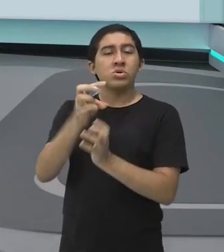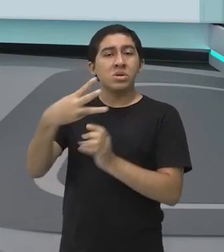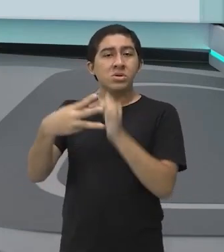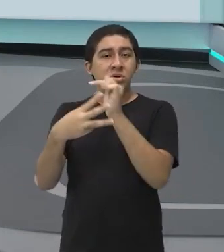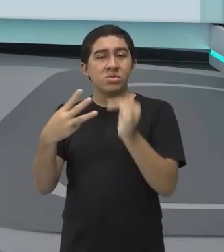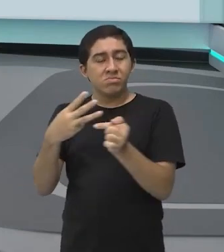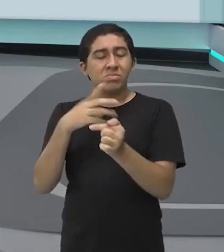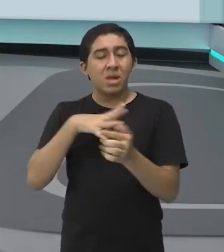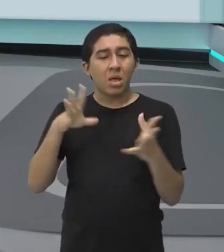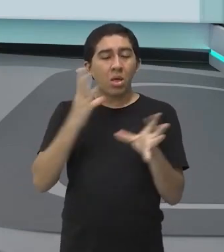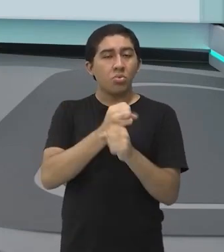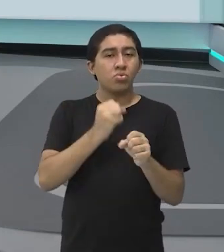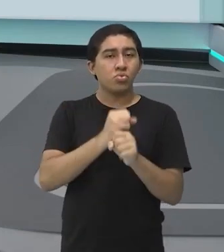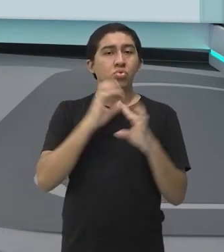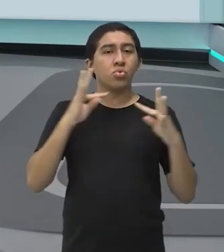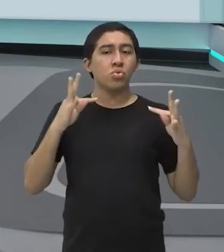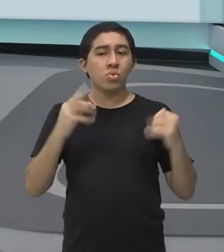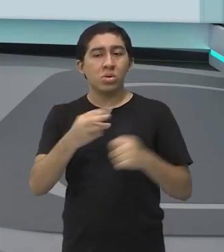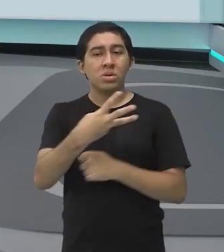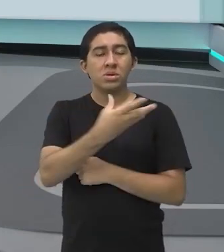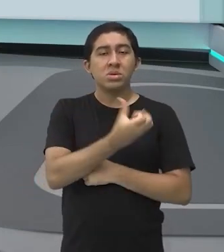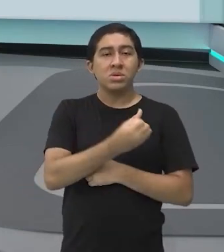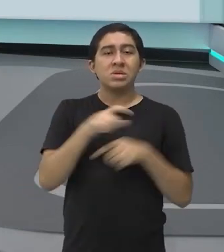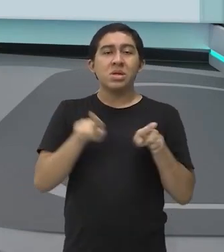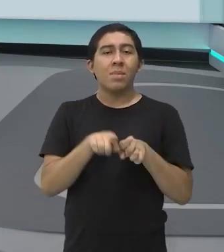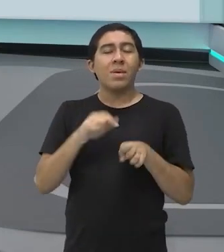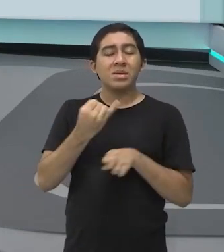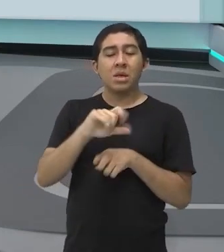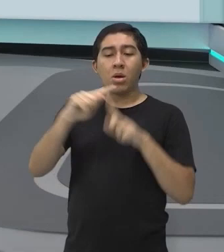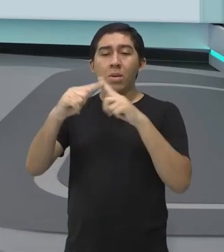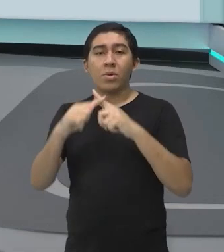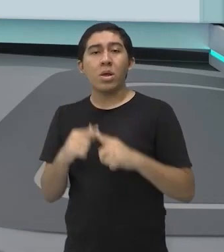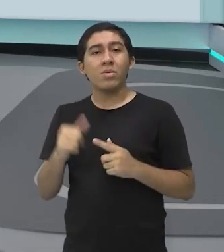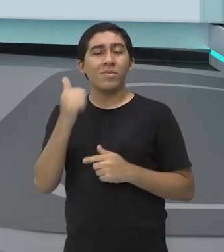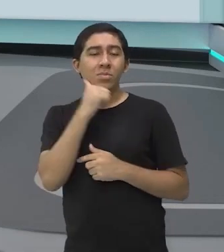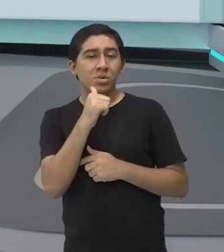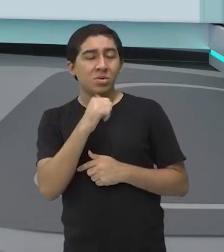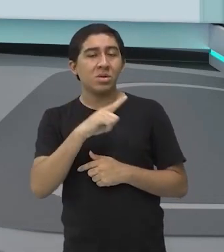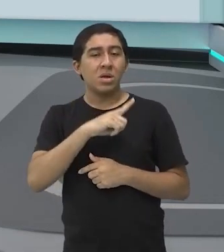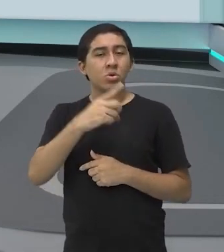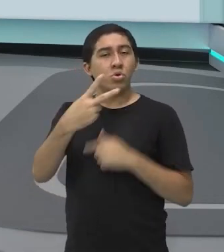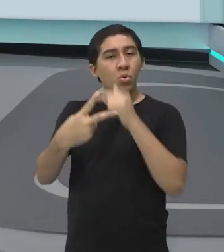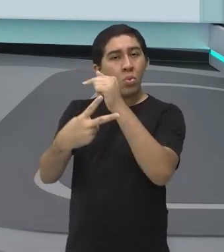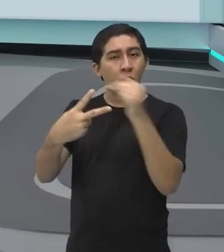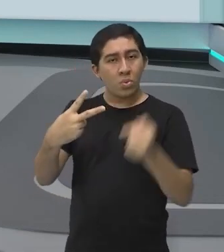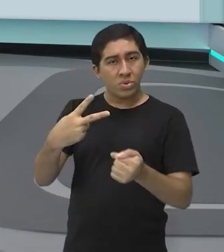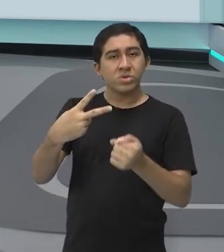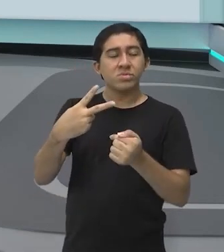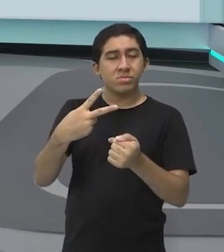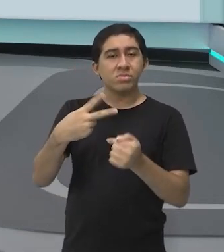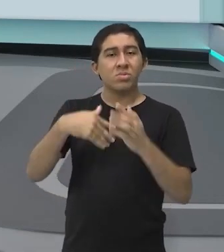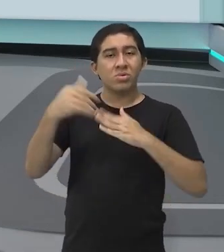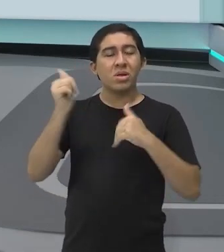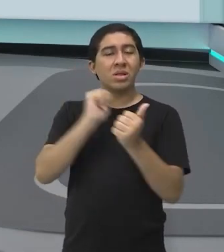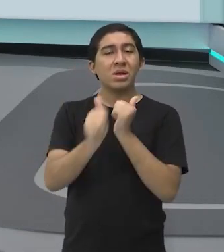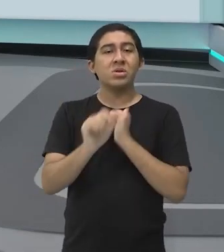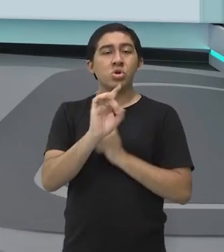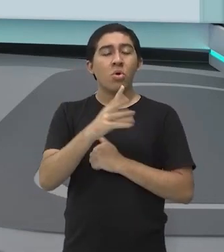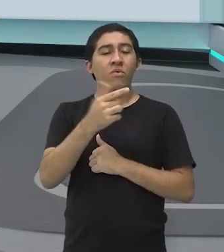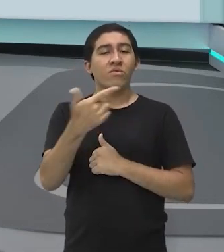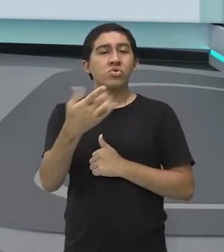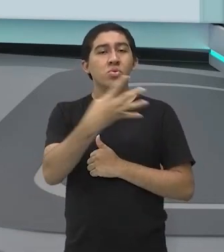competidores. E no feminino, o limite de 2 atletas, consequentemente, são 24